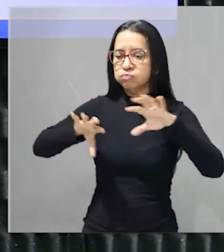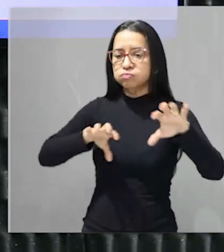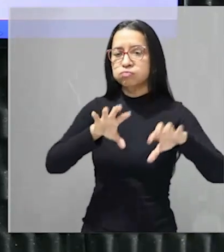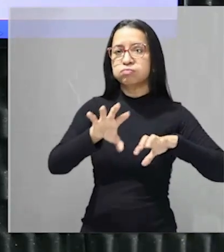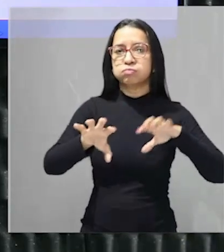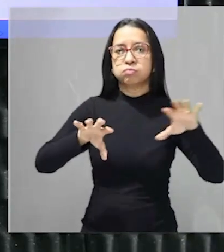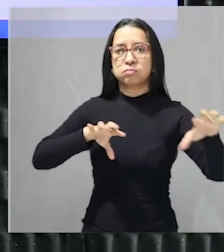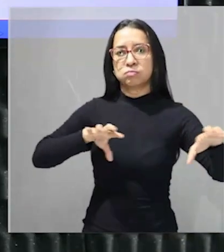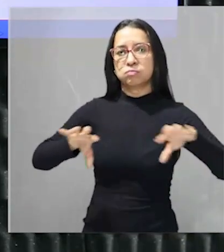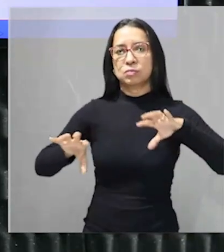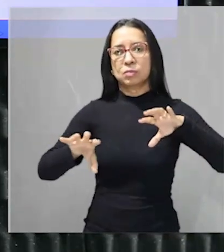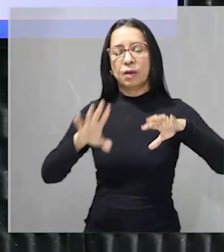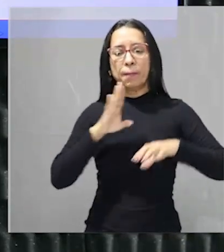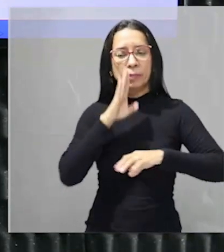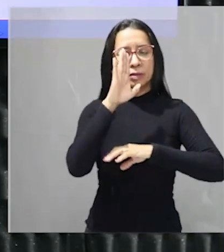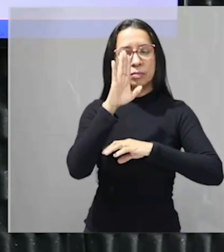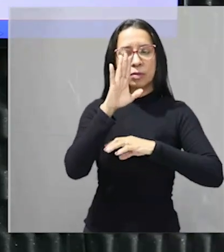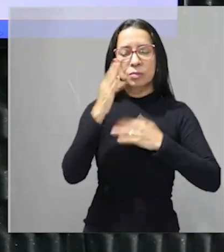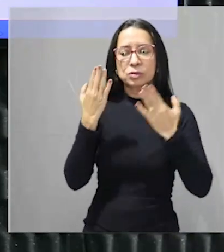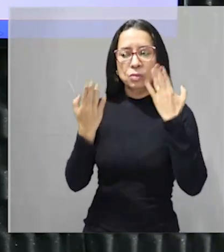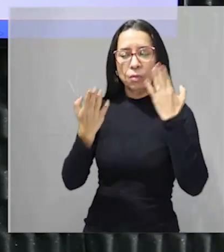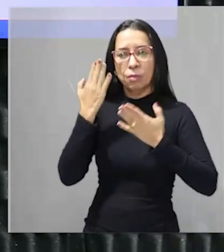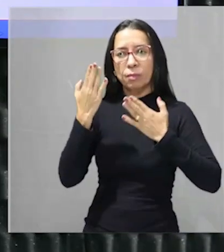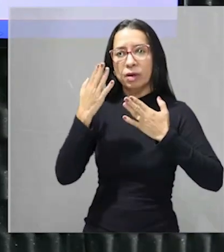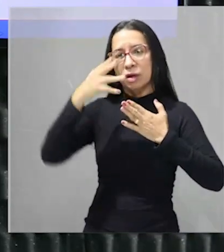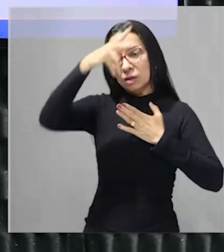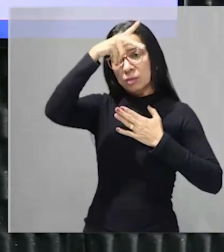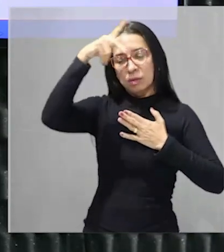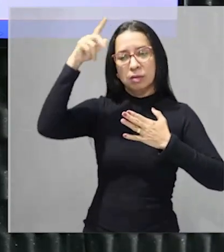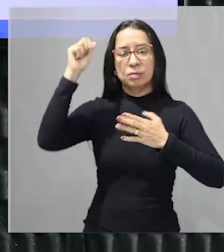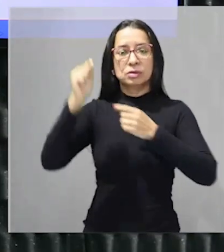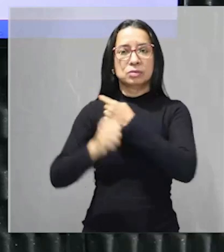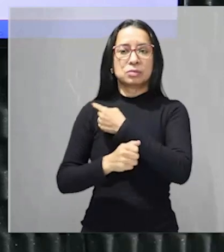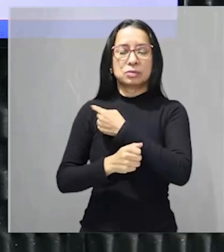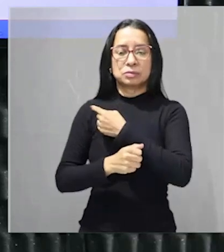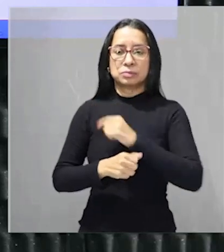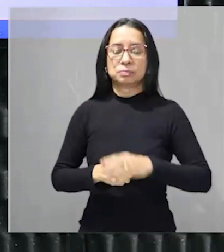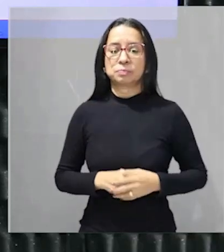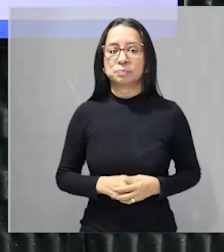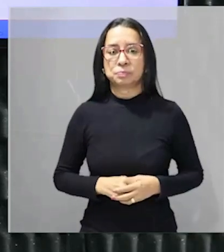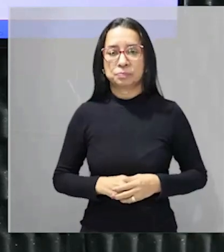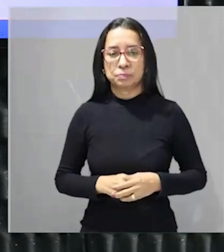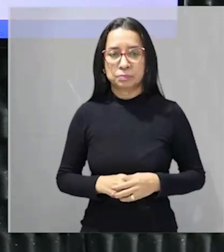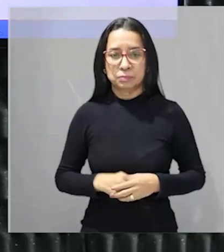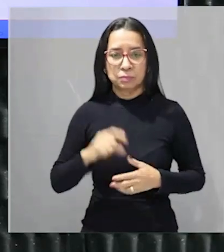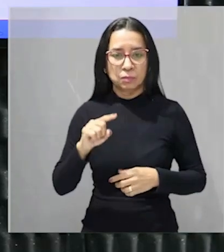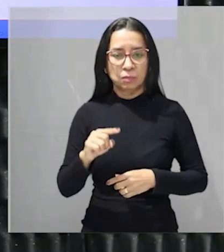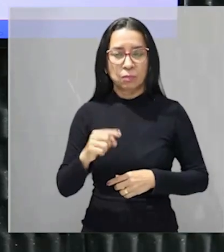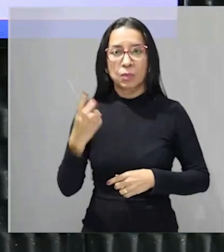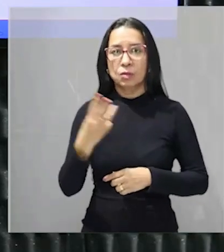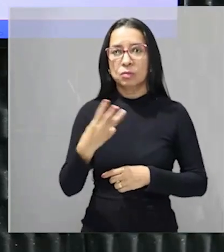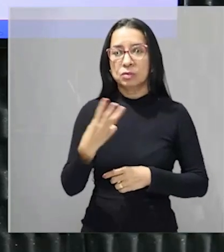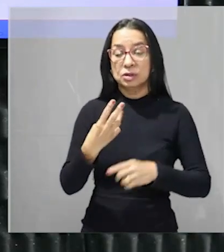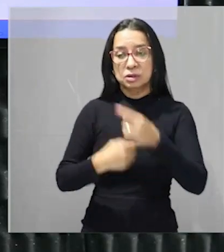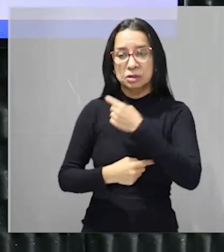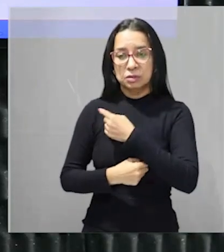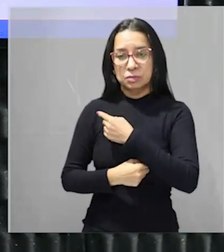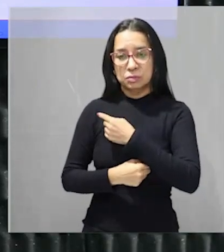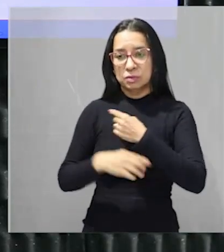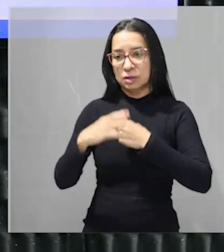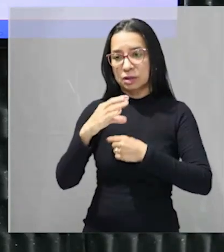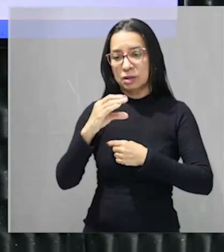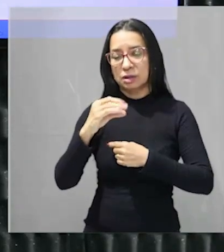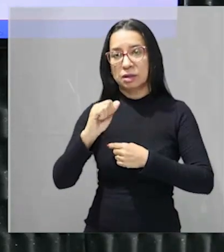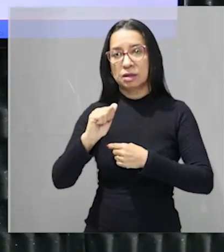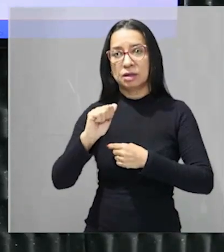compara com o domínio amazônico terceiro domínio homofoclimático domínio da caatinga típico aqui do sertão nordestino galera